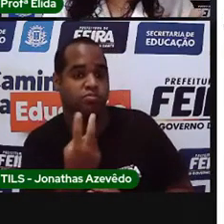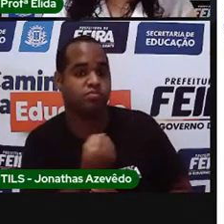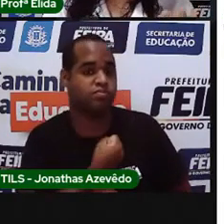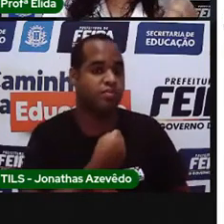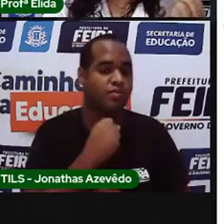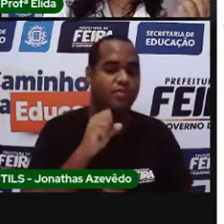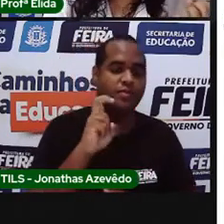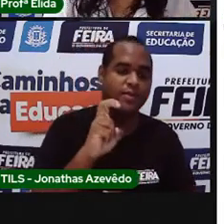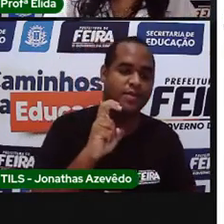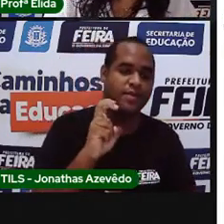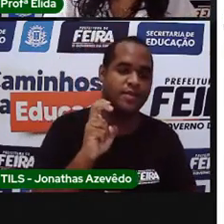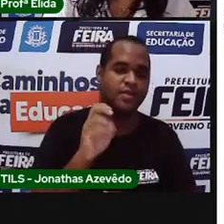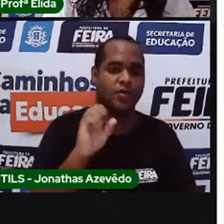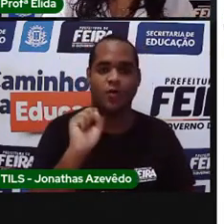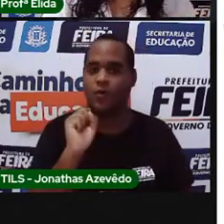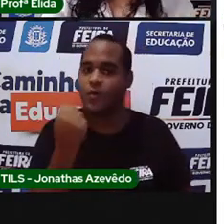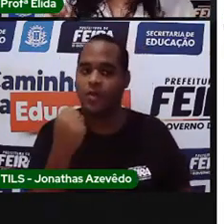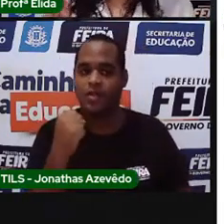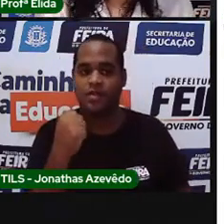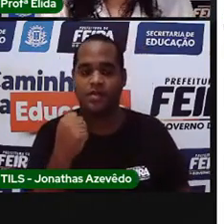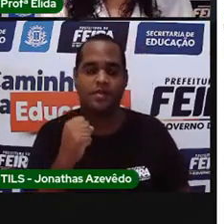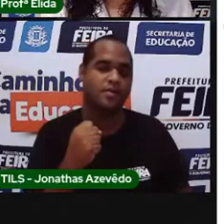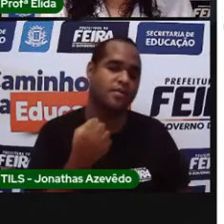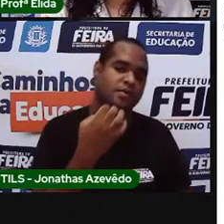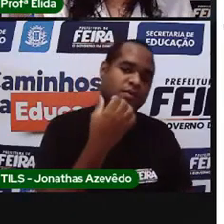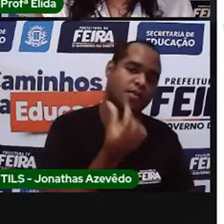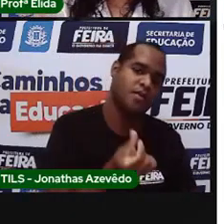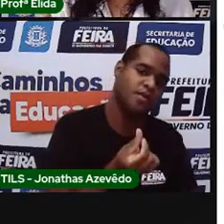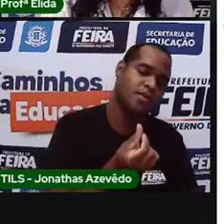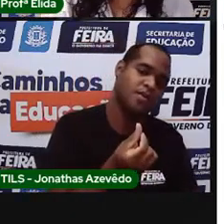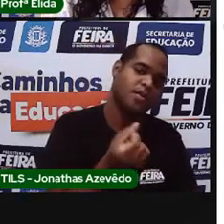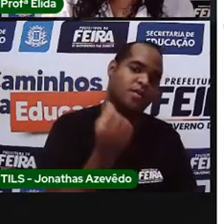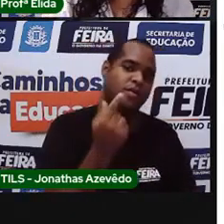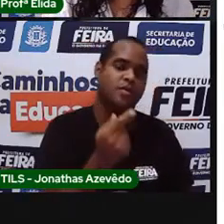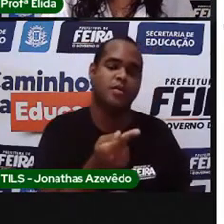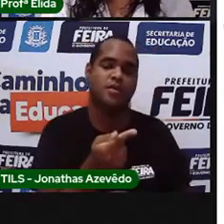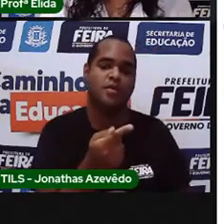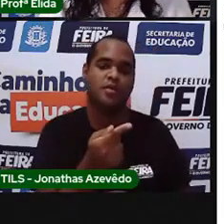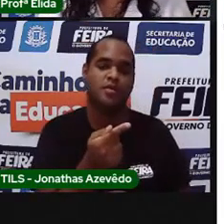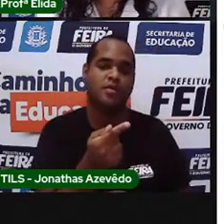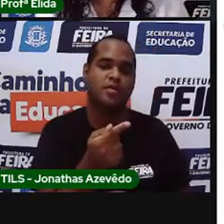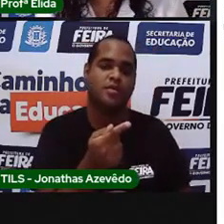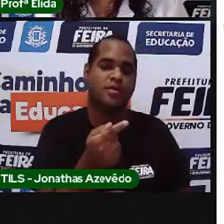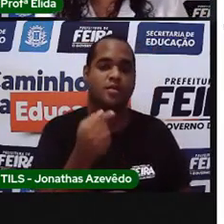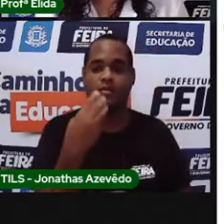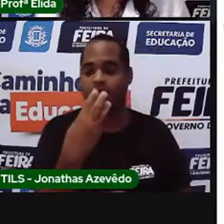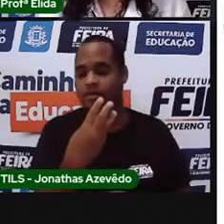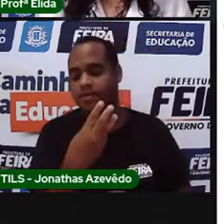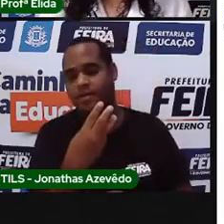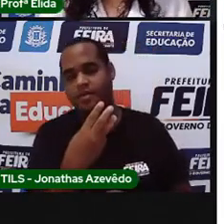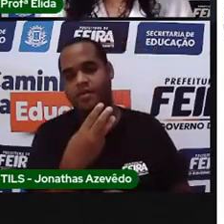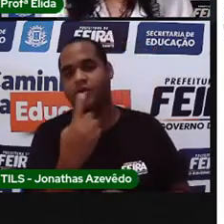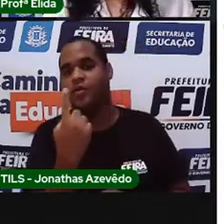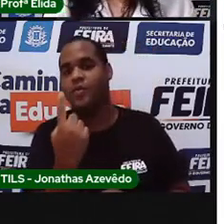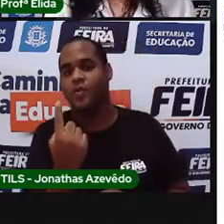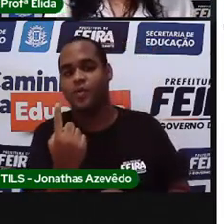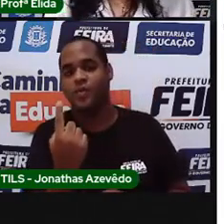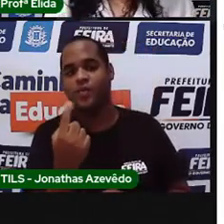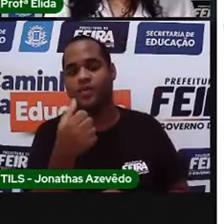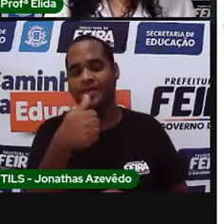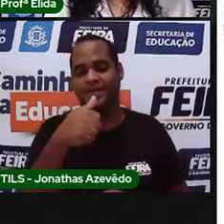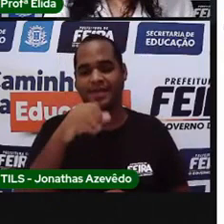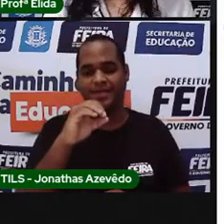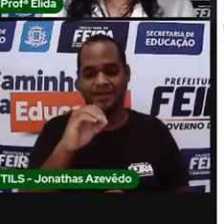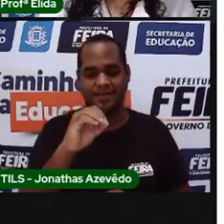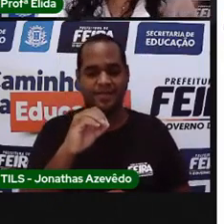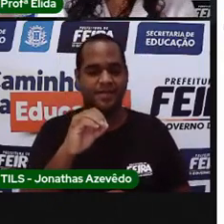5, 8, 6, 7, 3, 1 e